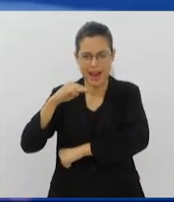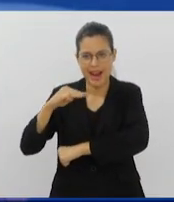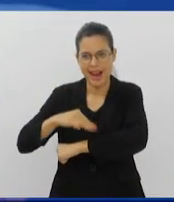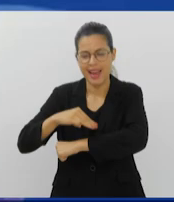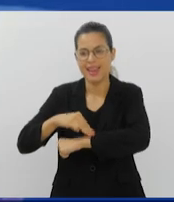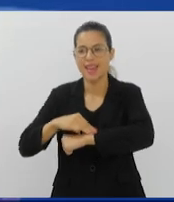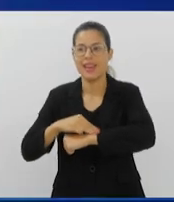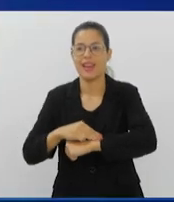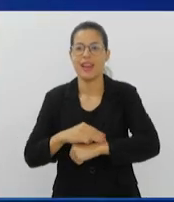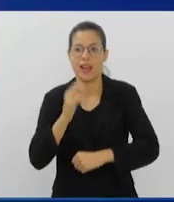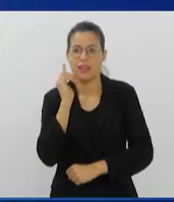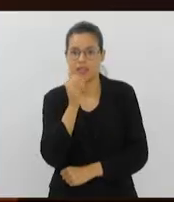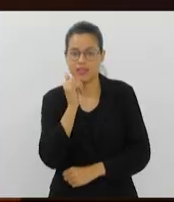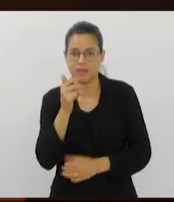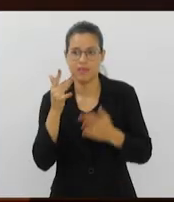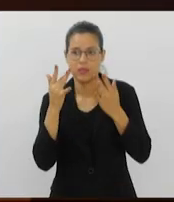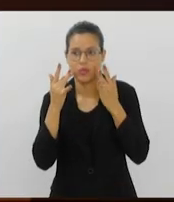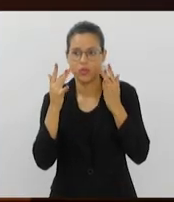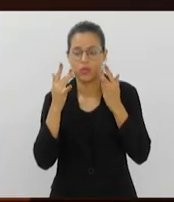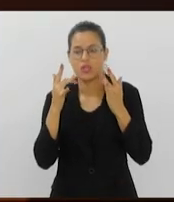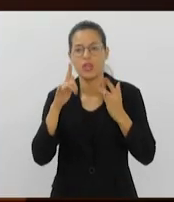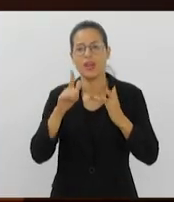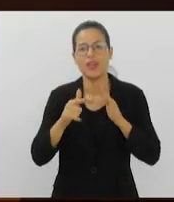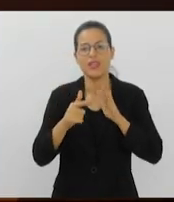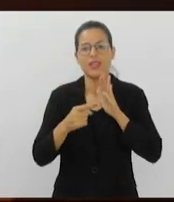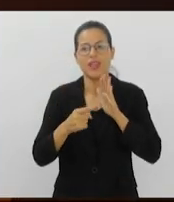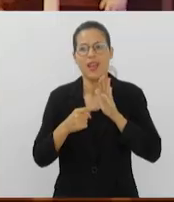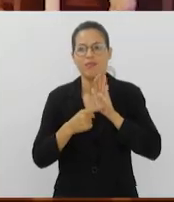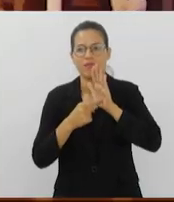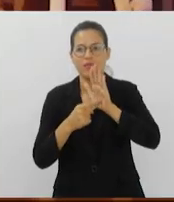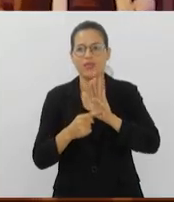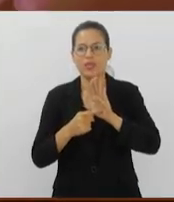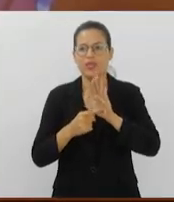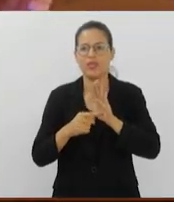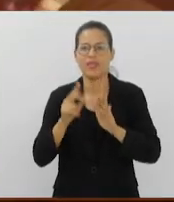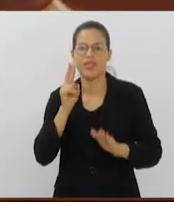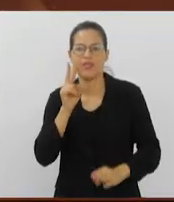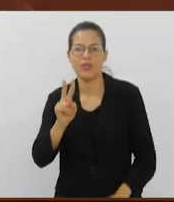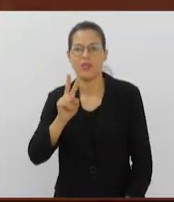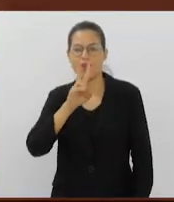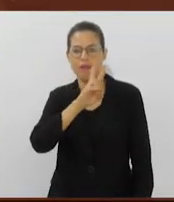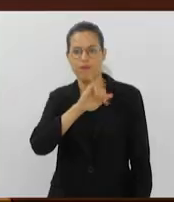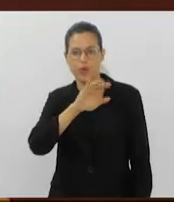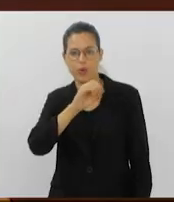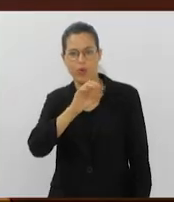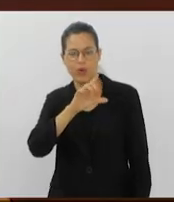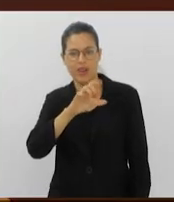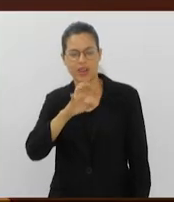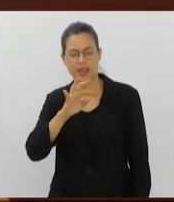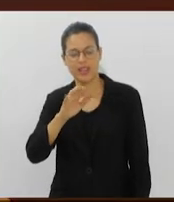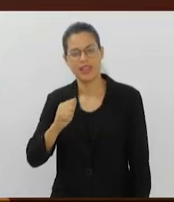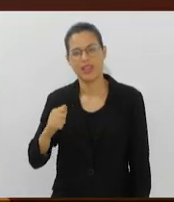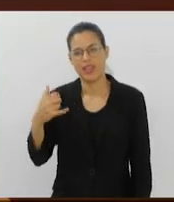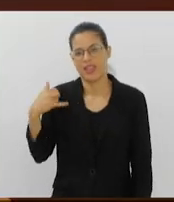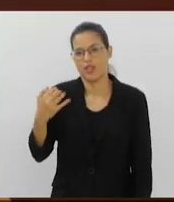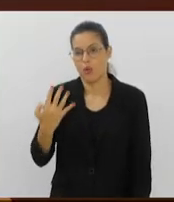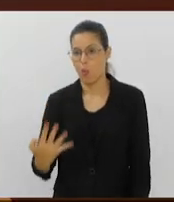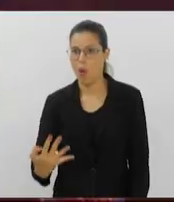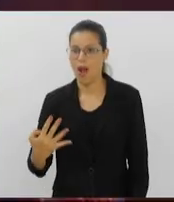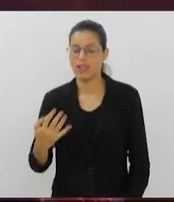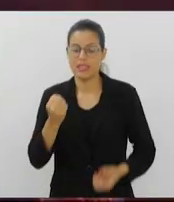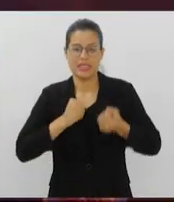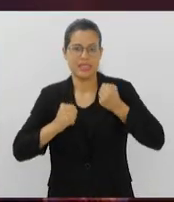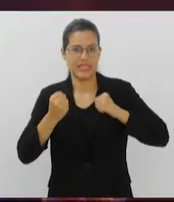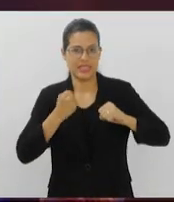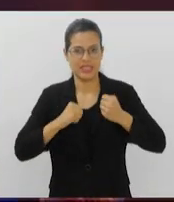narrativa da peça é transmitida através dos olhos de Violeta, uma menina de 4 anos que está ansiosa pela chegada de